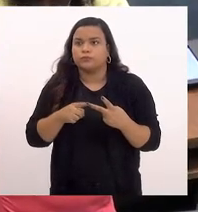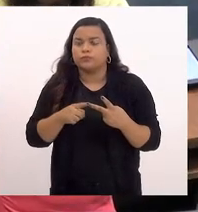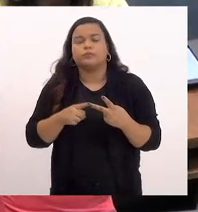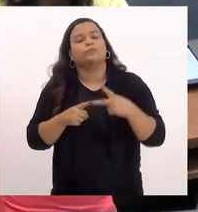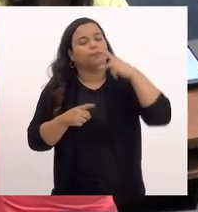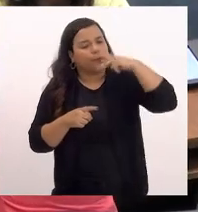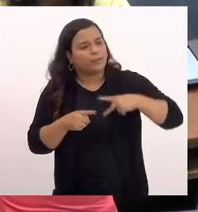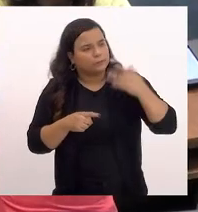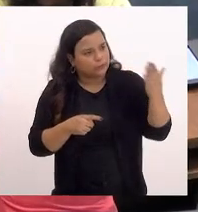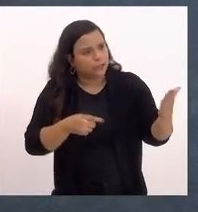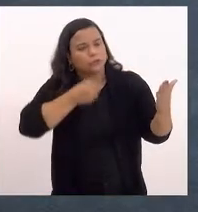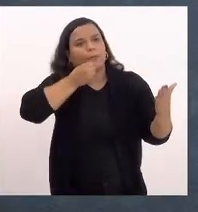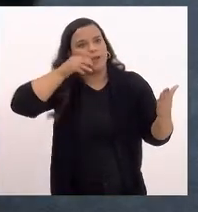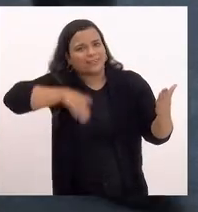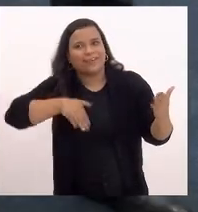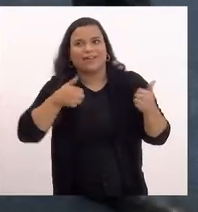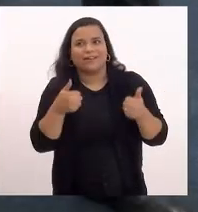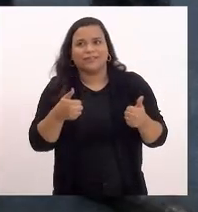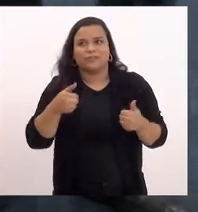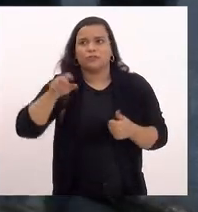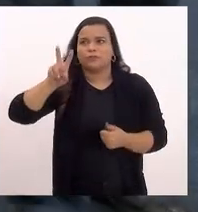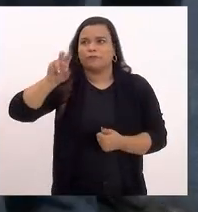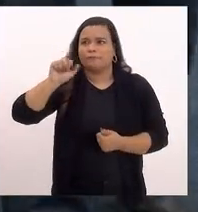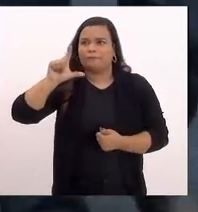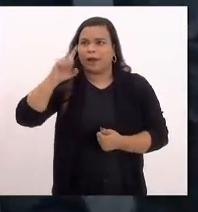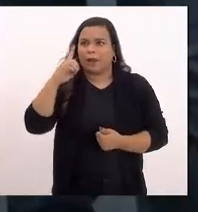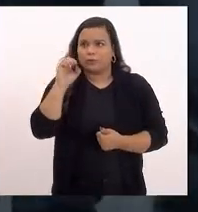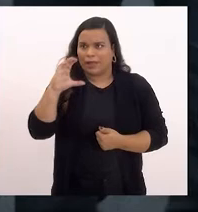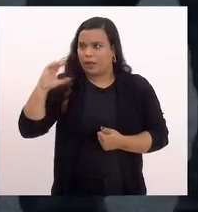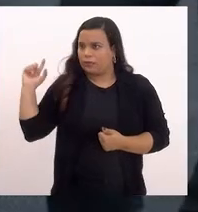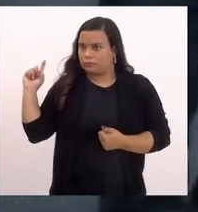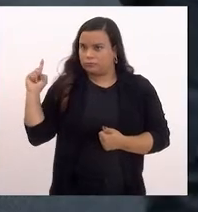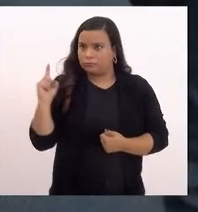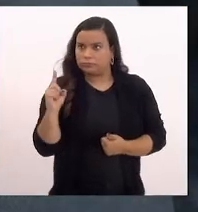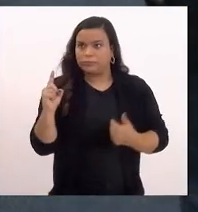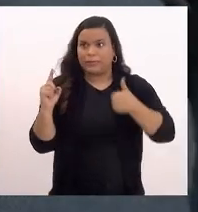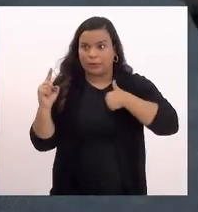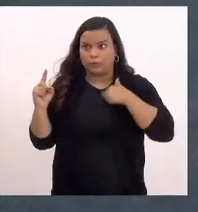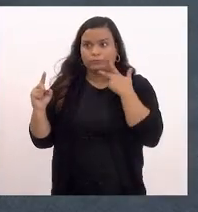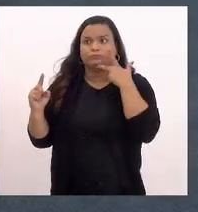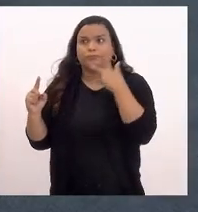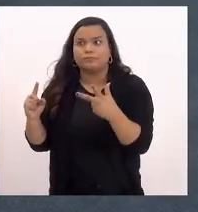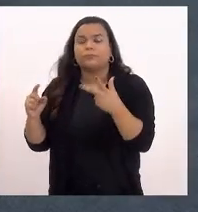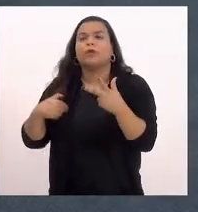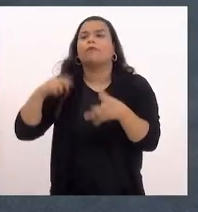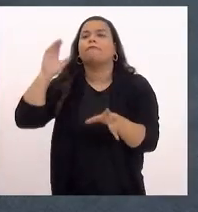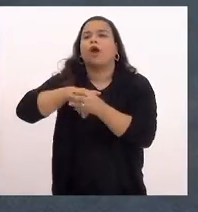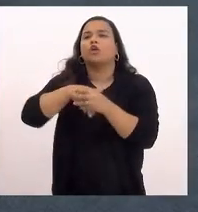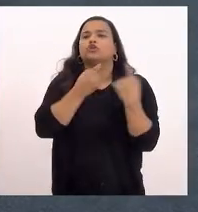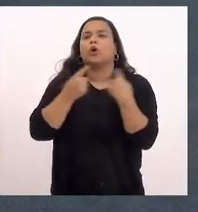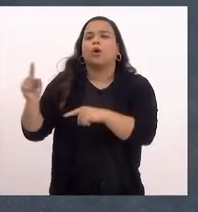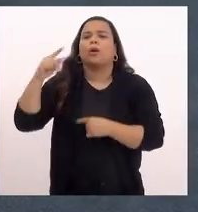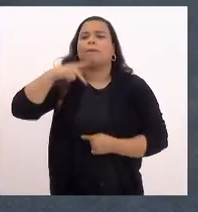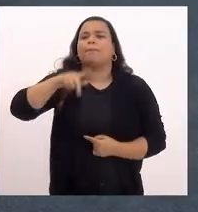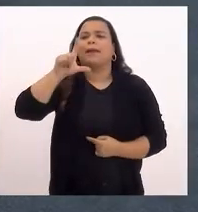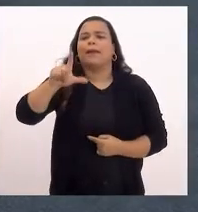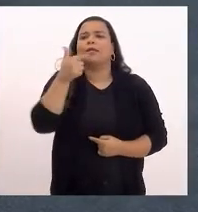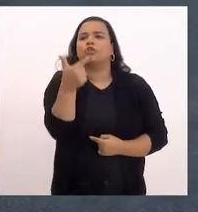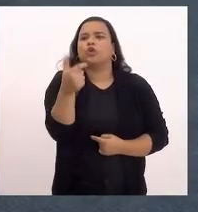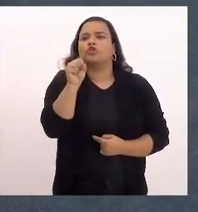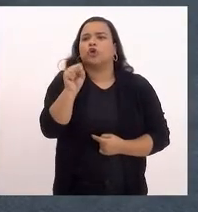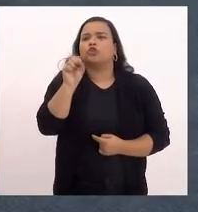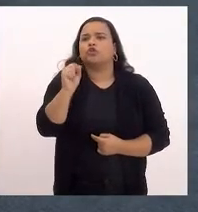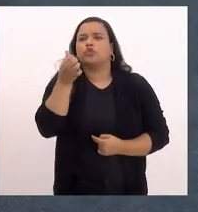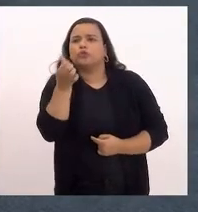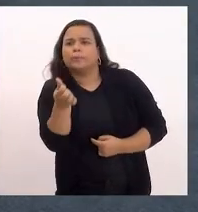Presidente, boa tarde. Enquanto o Valdeque vem até aqui, só para consignar meu voto contrário, ao PL 2886